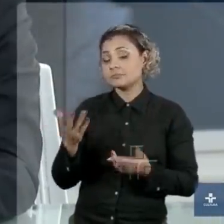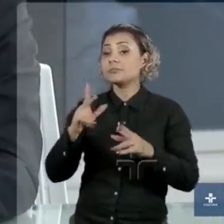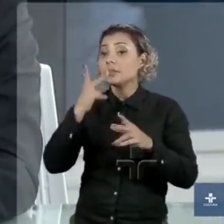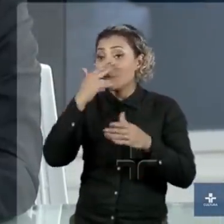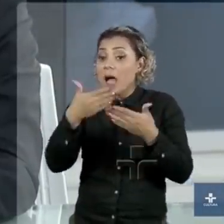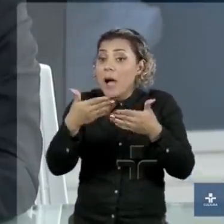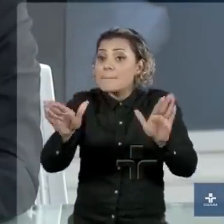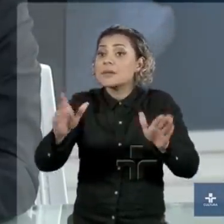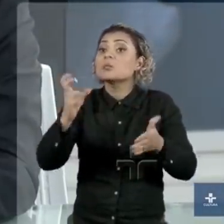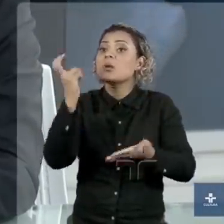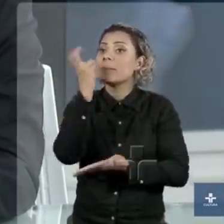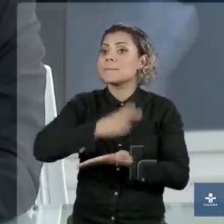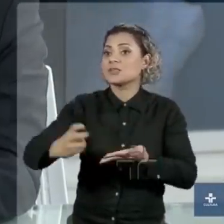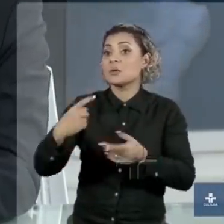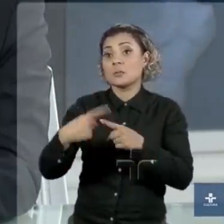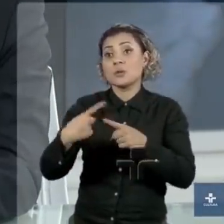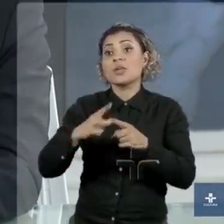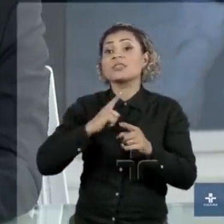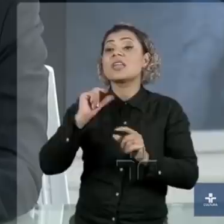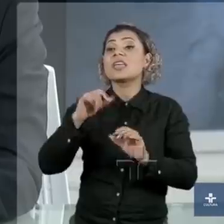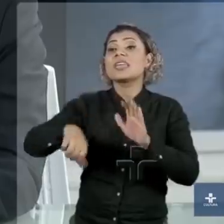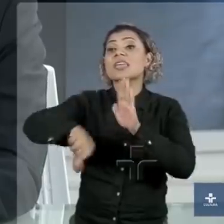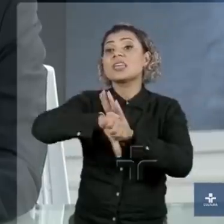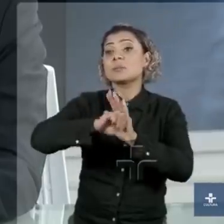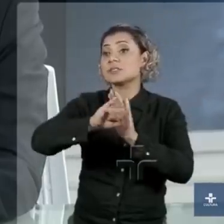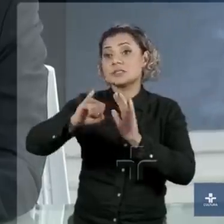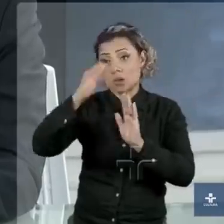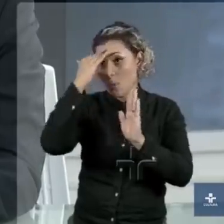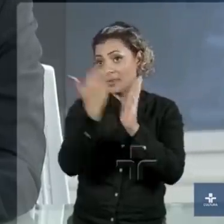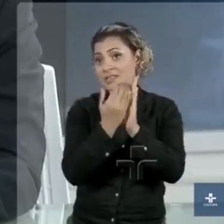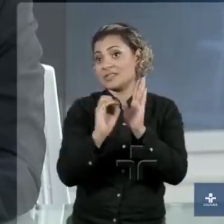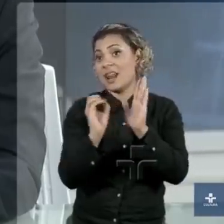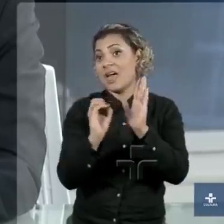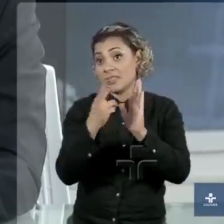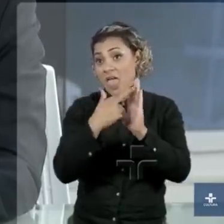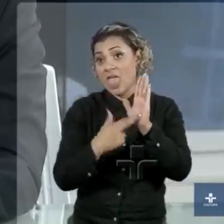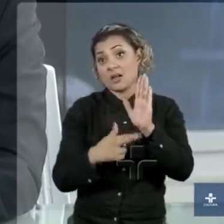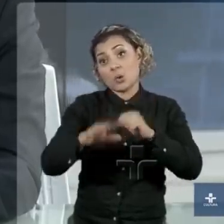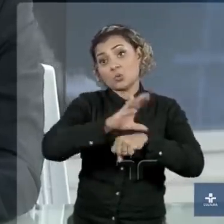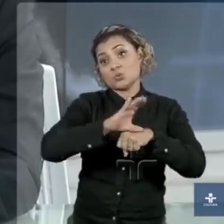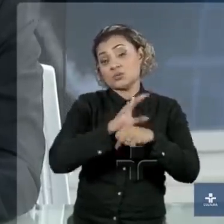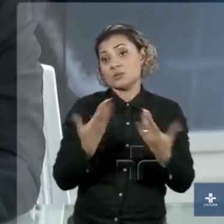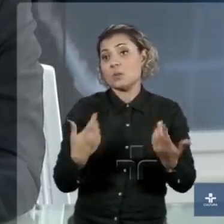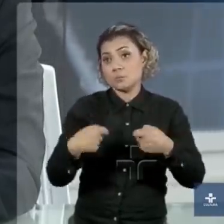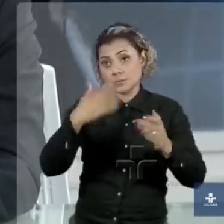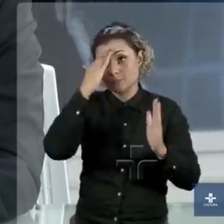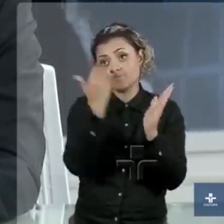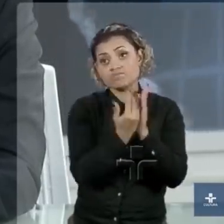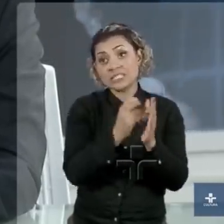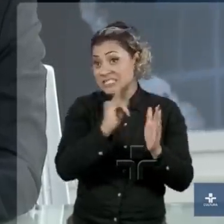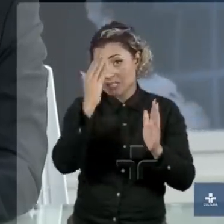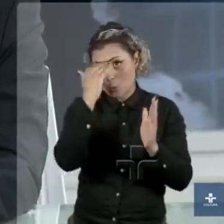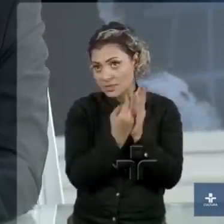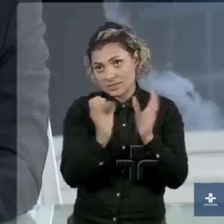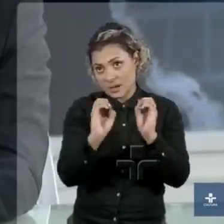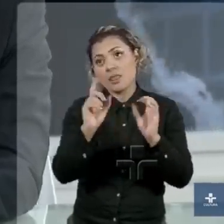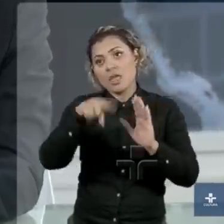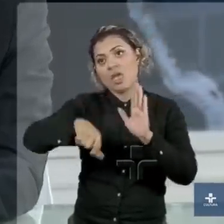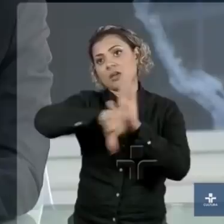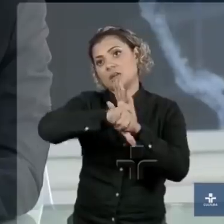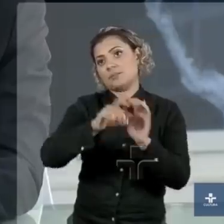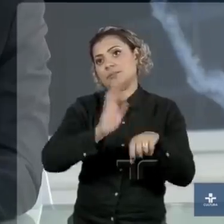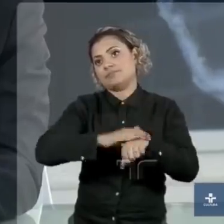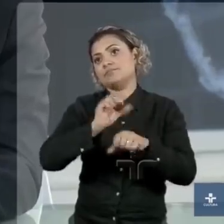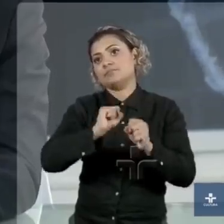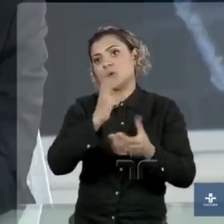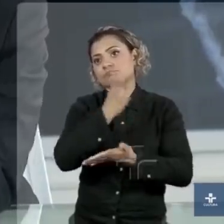uma discussão de impeachment, porque o Presidente comete crime fiscal ao descumprir a regra de ouro, que é a regra constitucional, e dá margem para a votação do crime de responsabilidade.